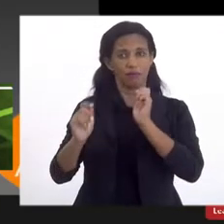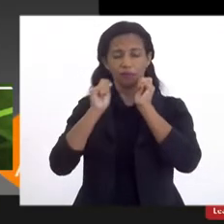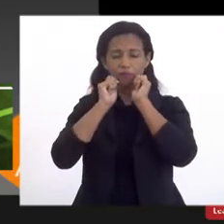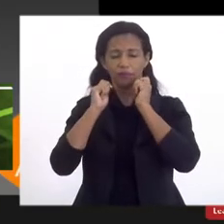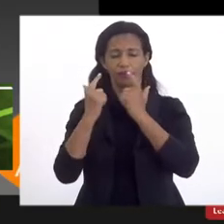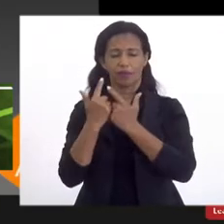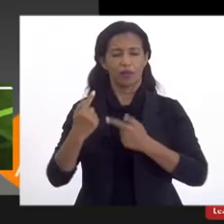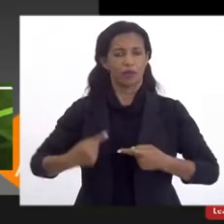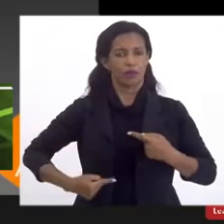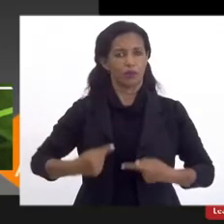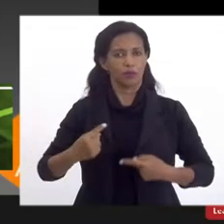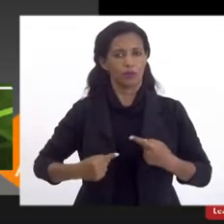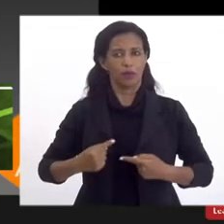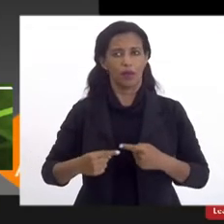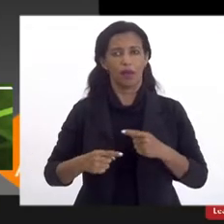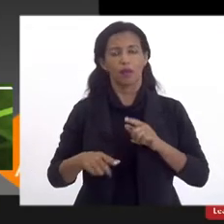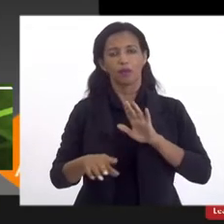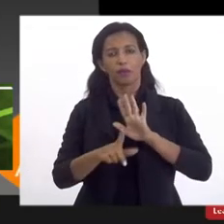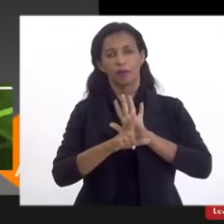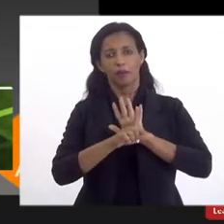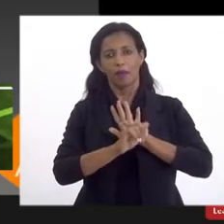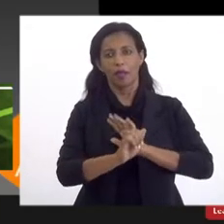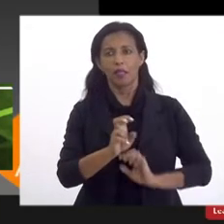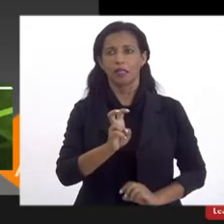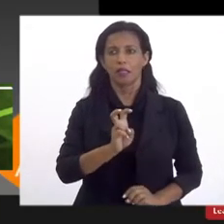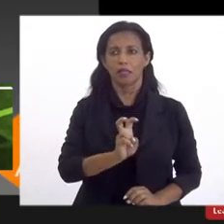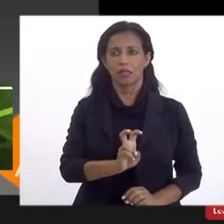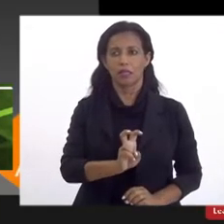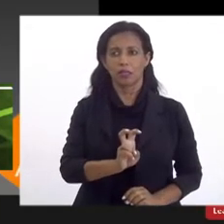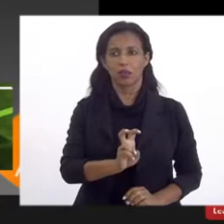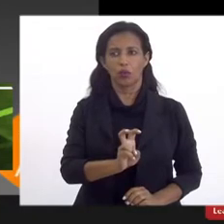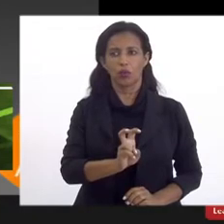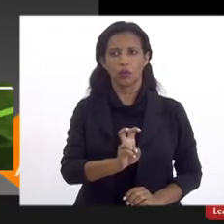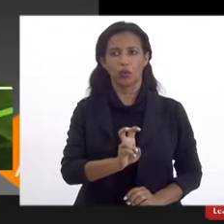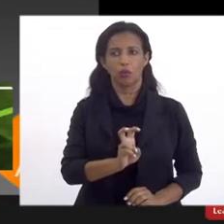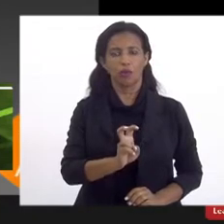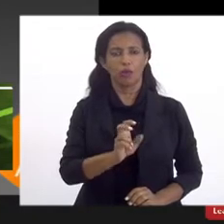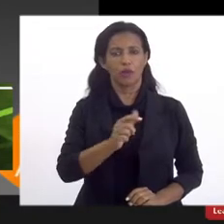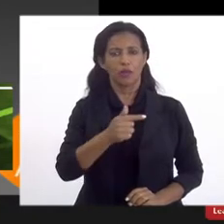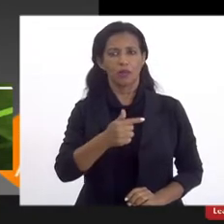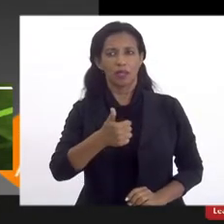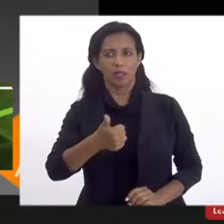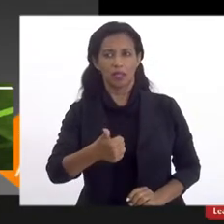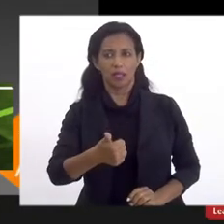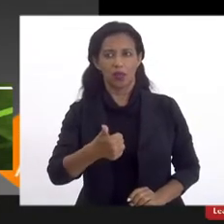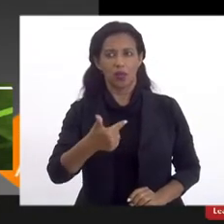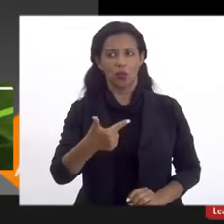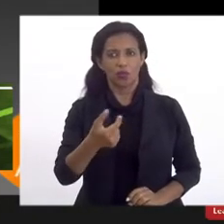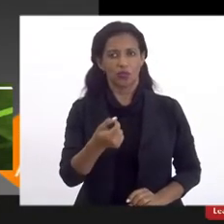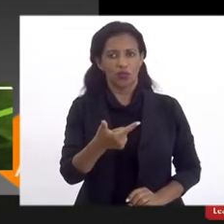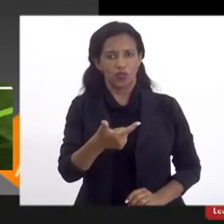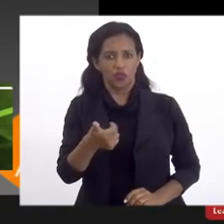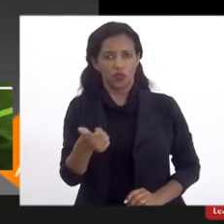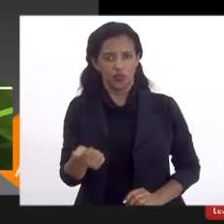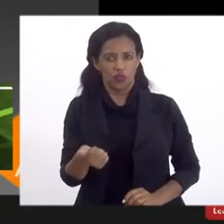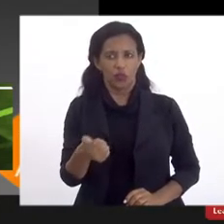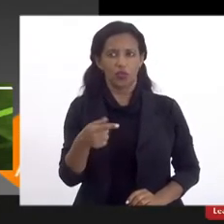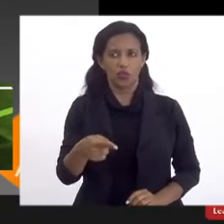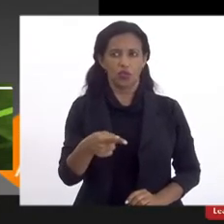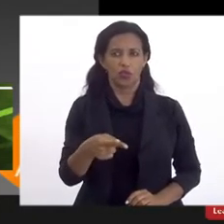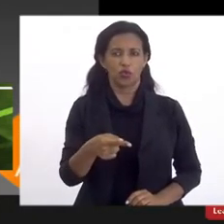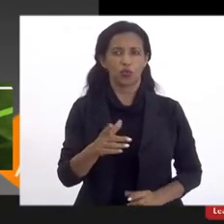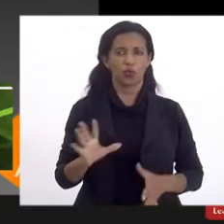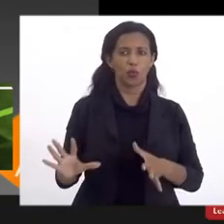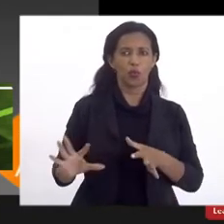debate sobre o projeto de lei 5.071-2021, que determina e promove a incorporação da Fundação